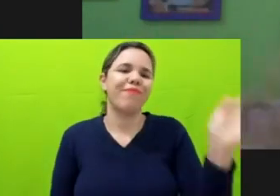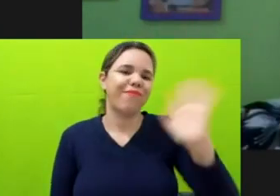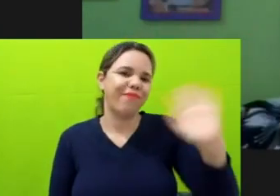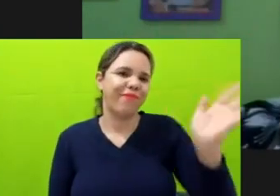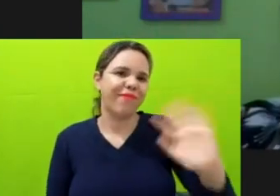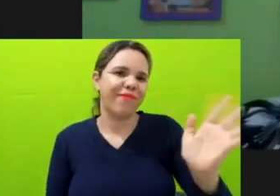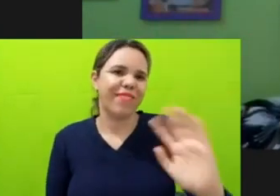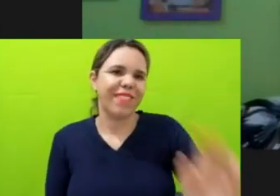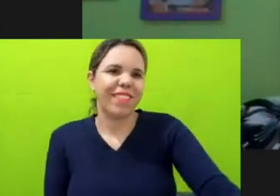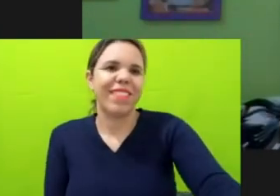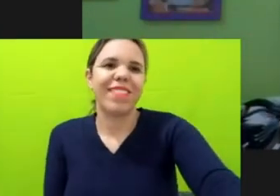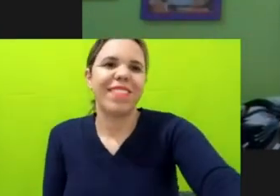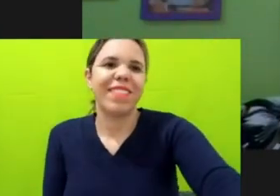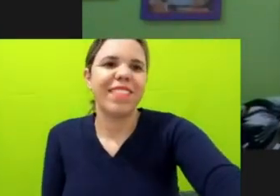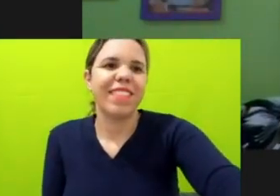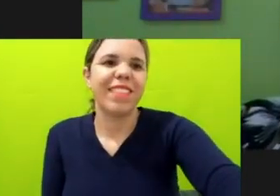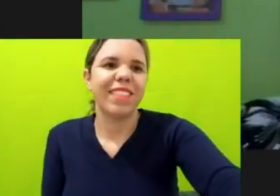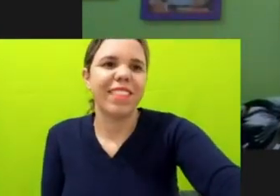Até mais.